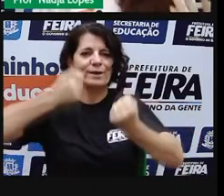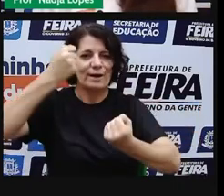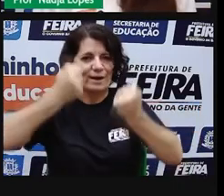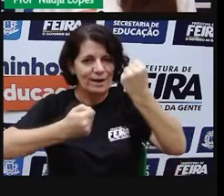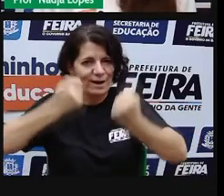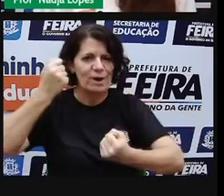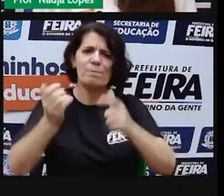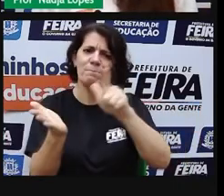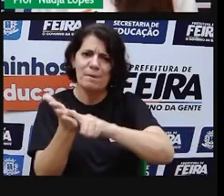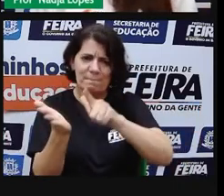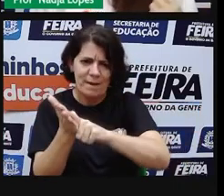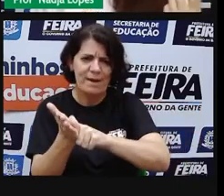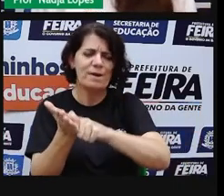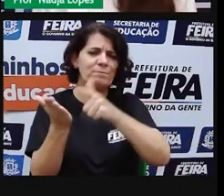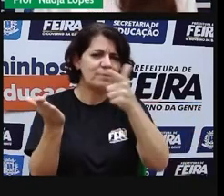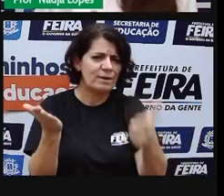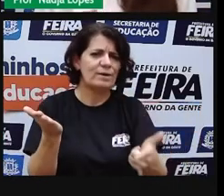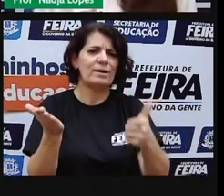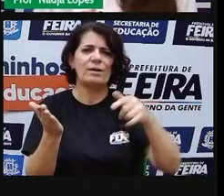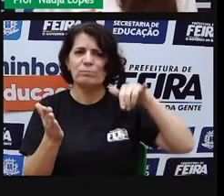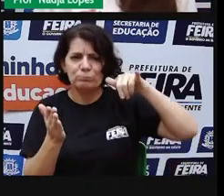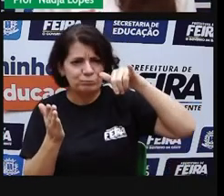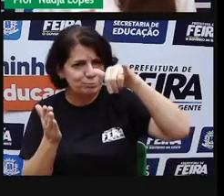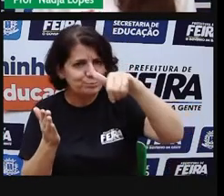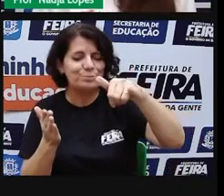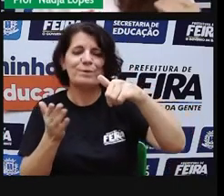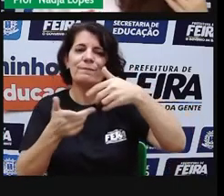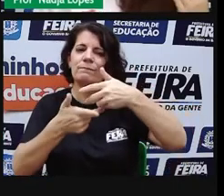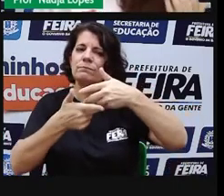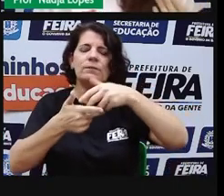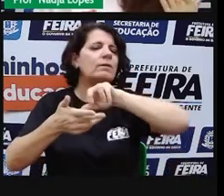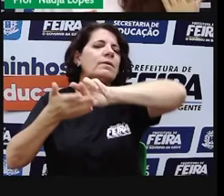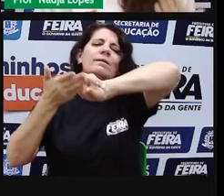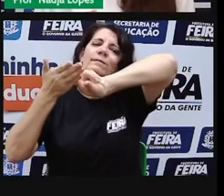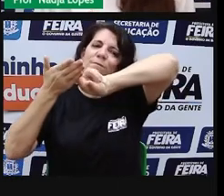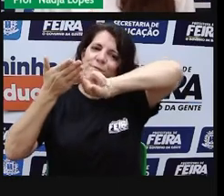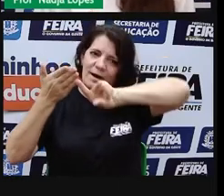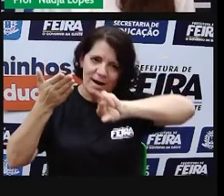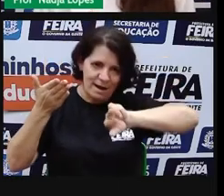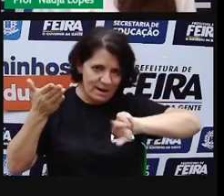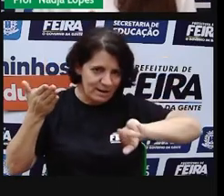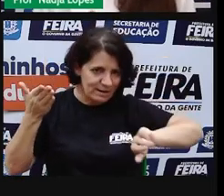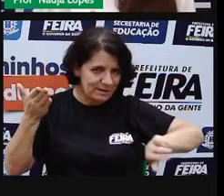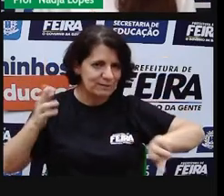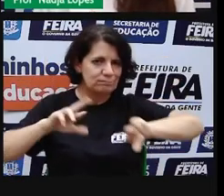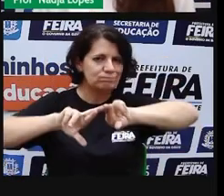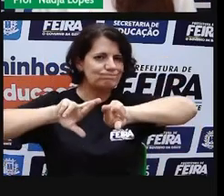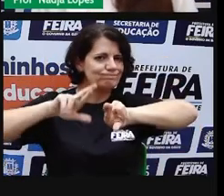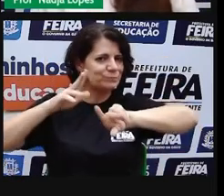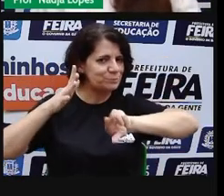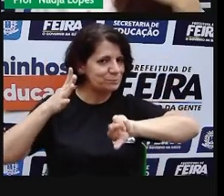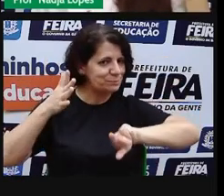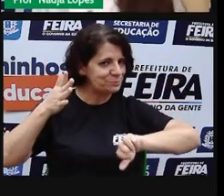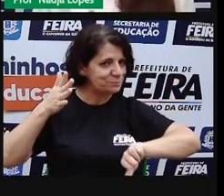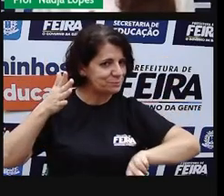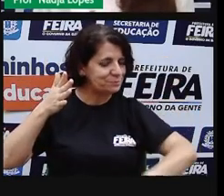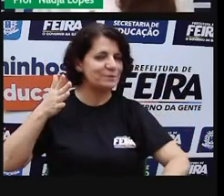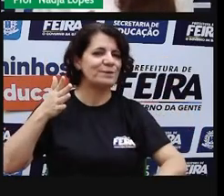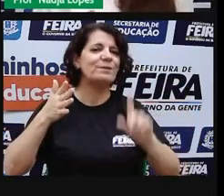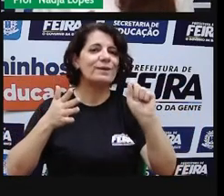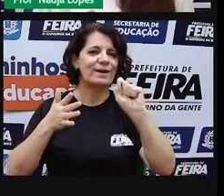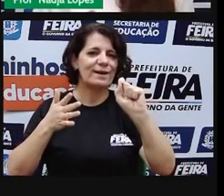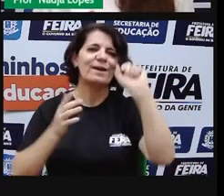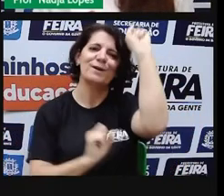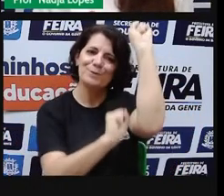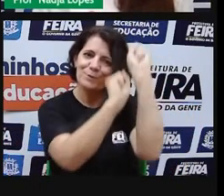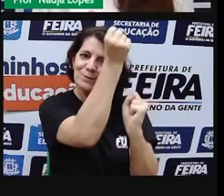papel, papelão, aeronáutica. Então, assim, nós temos uma grande variedade de indústrias que trabalham com produtos